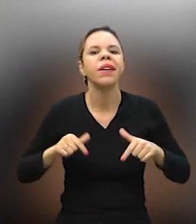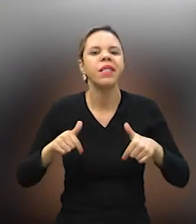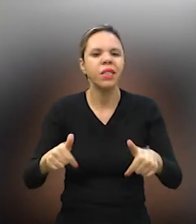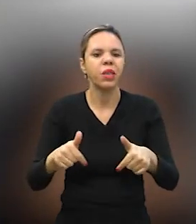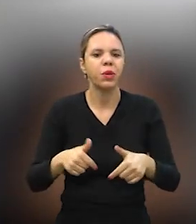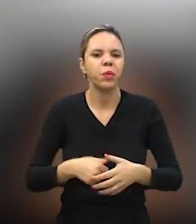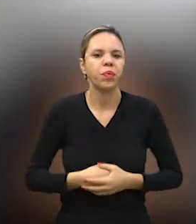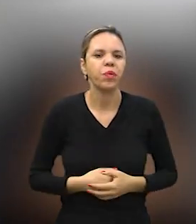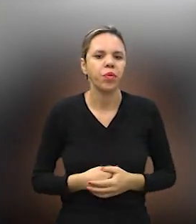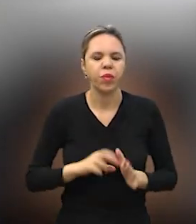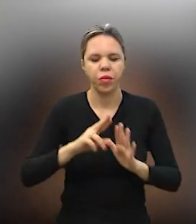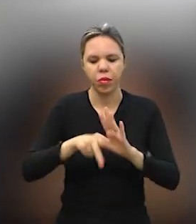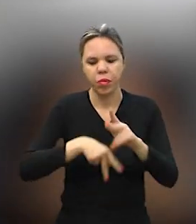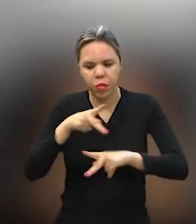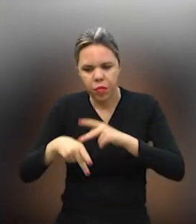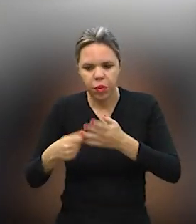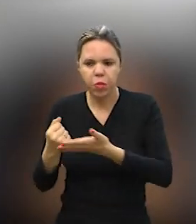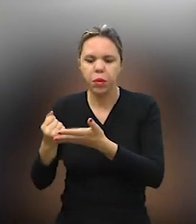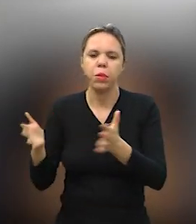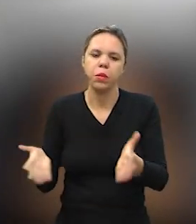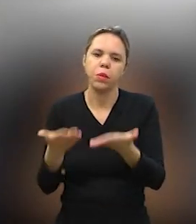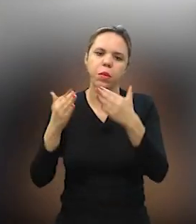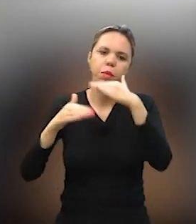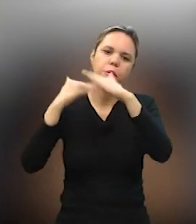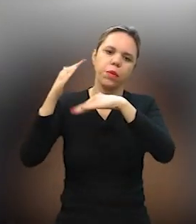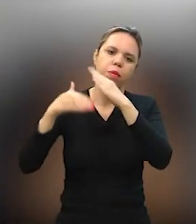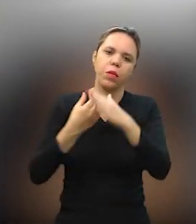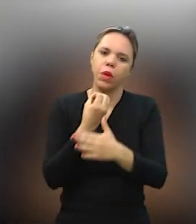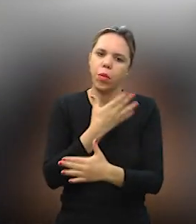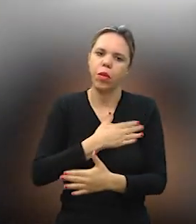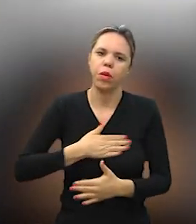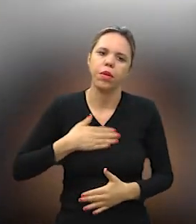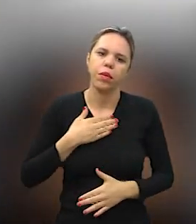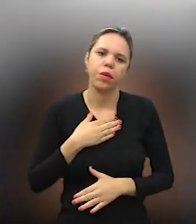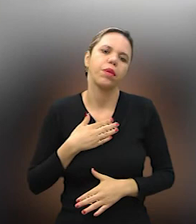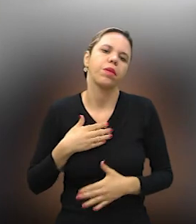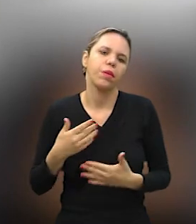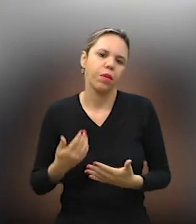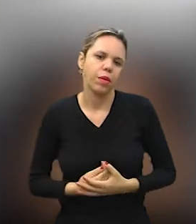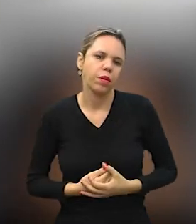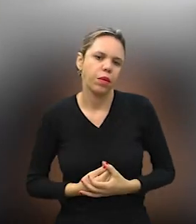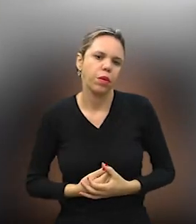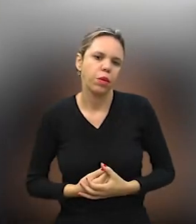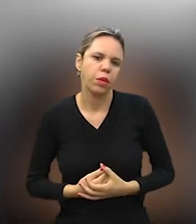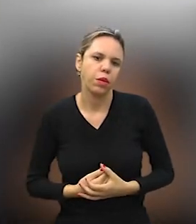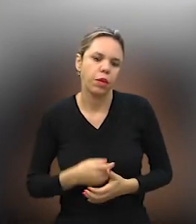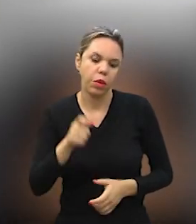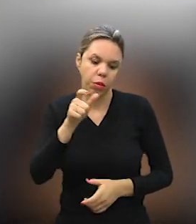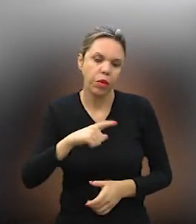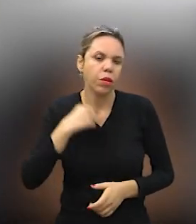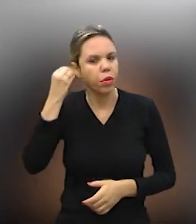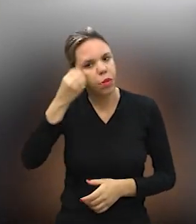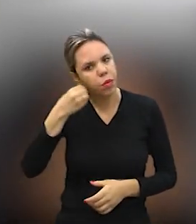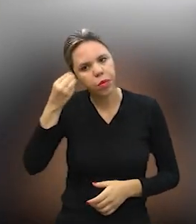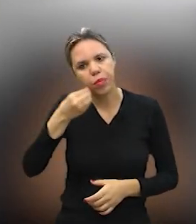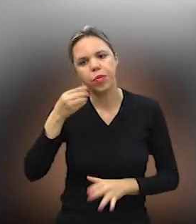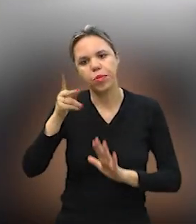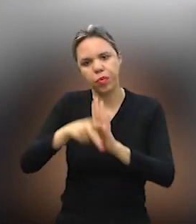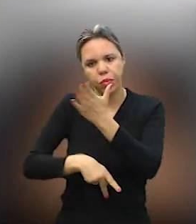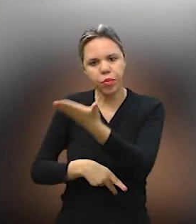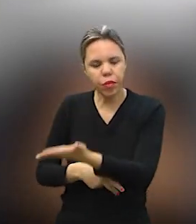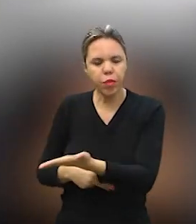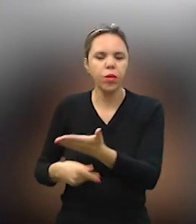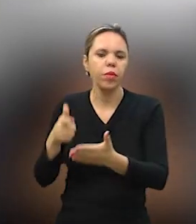ações, elas acabam construindo boas soluções. A gente que teve a experiência do